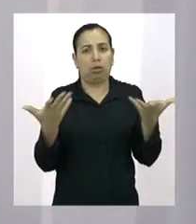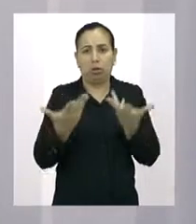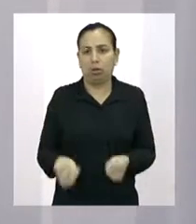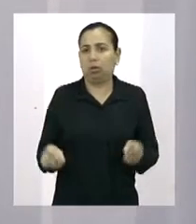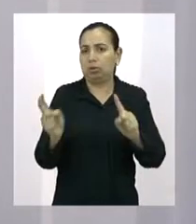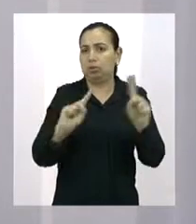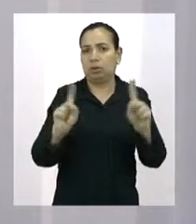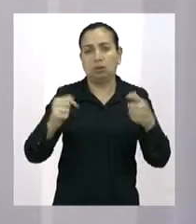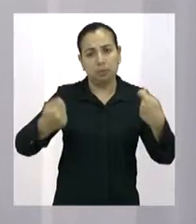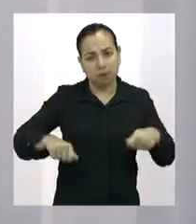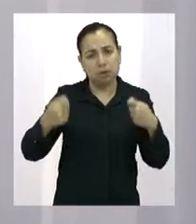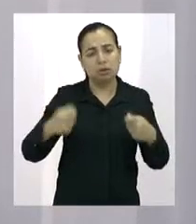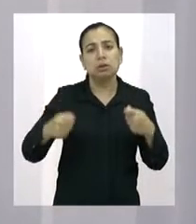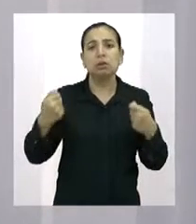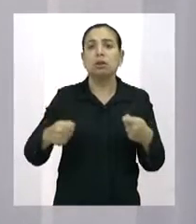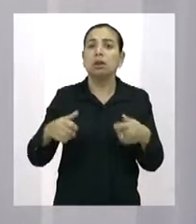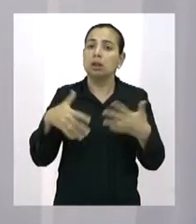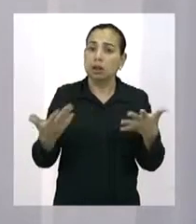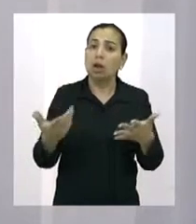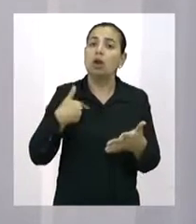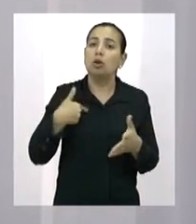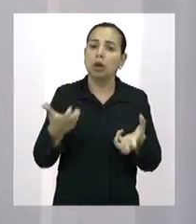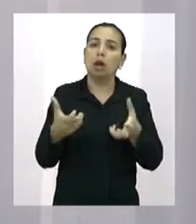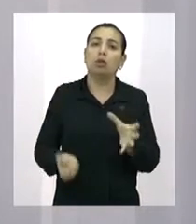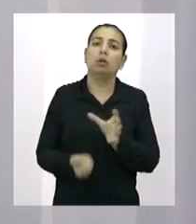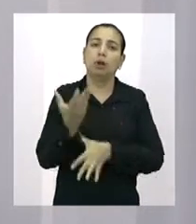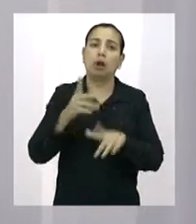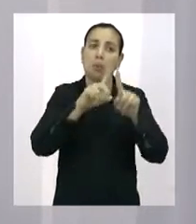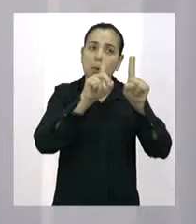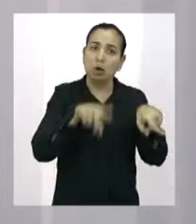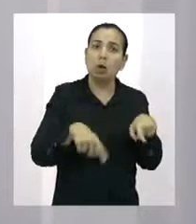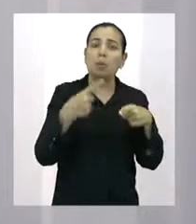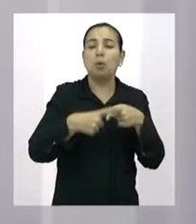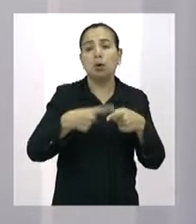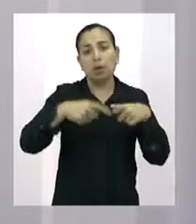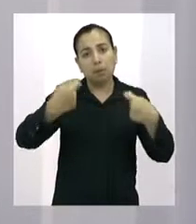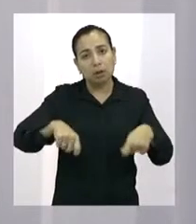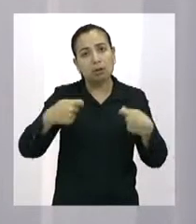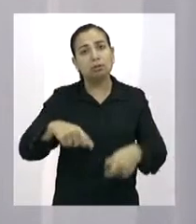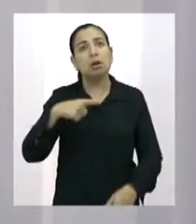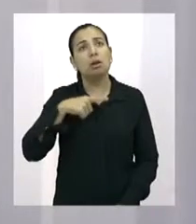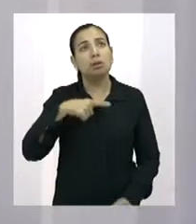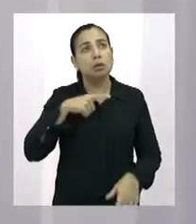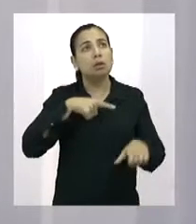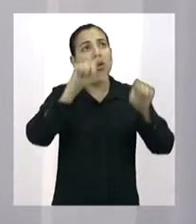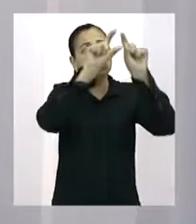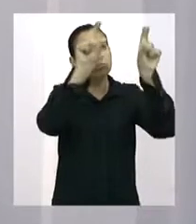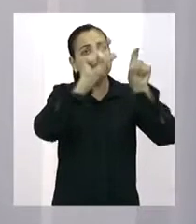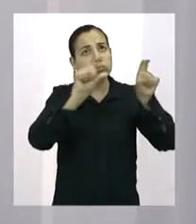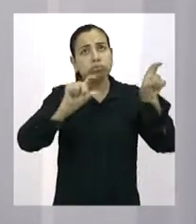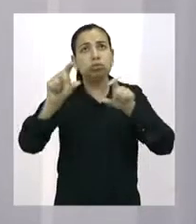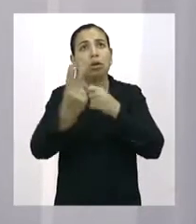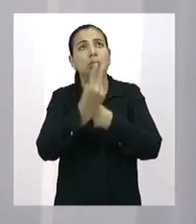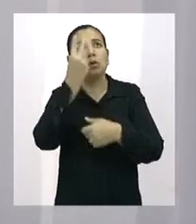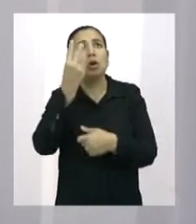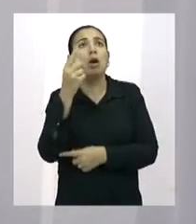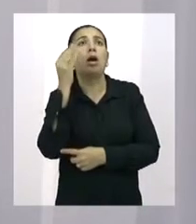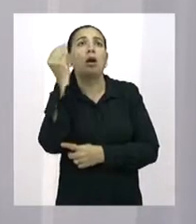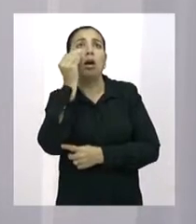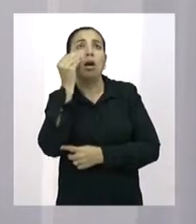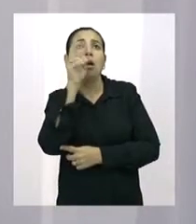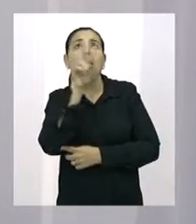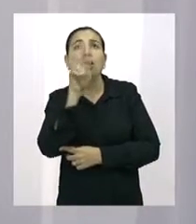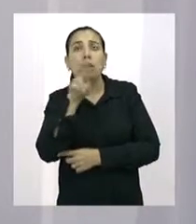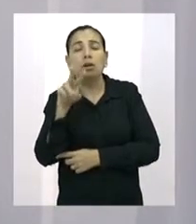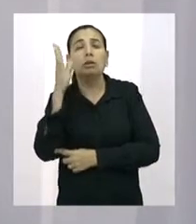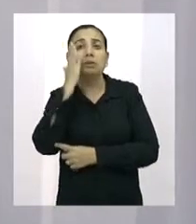projeto vem exatamente acabar com isso. Que o chefe do Poder Executivo não esconda que aquela obra está paralisada e